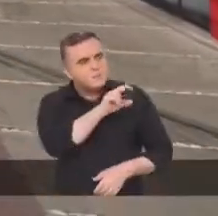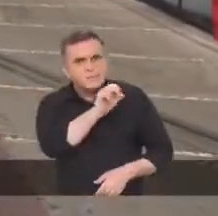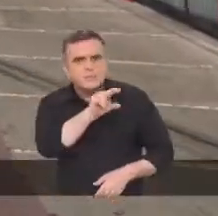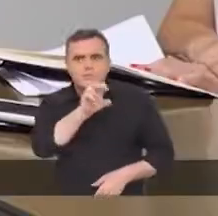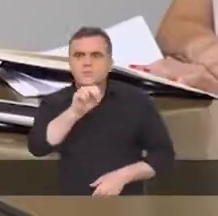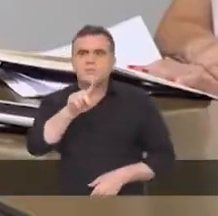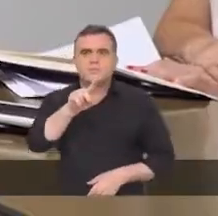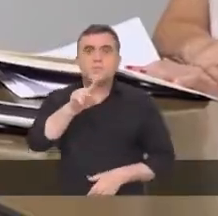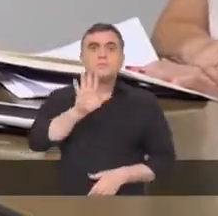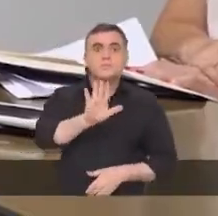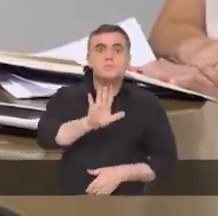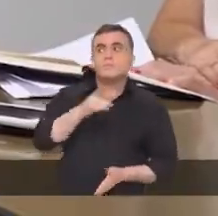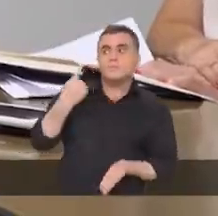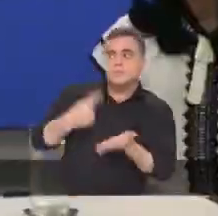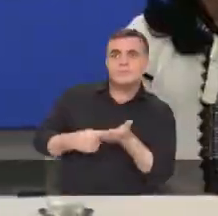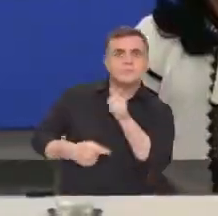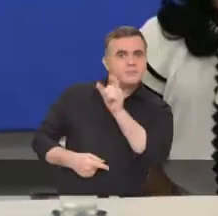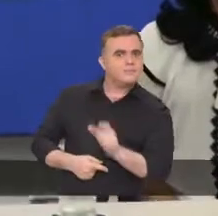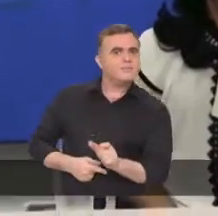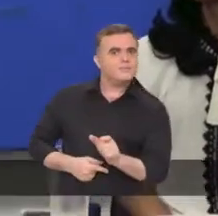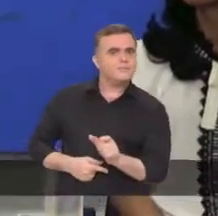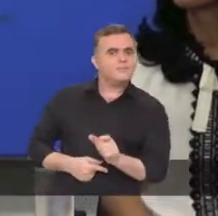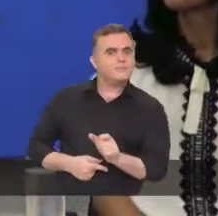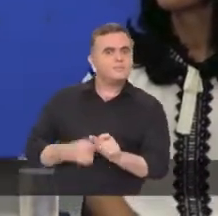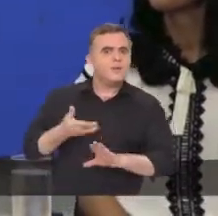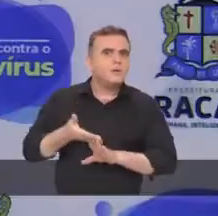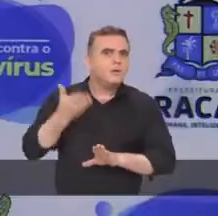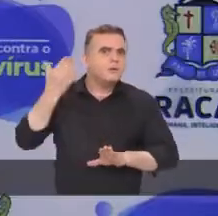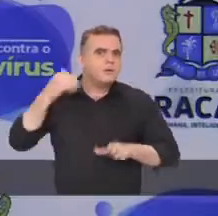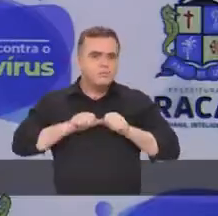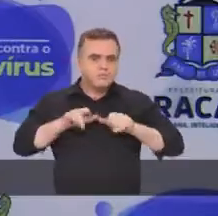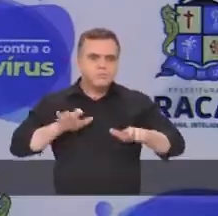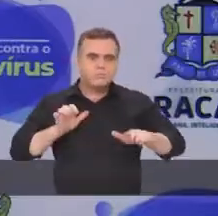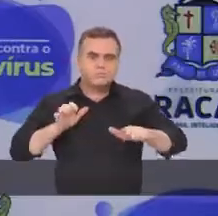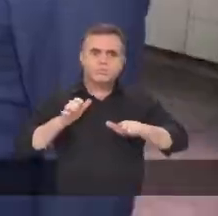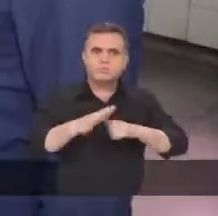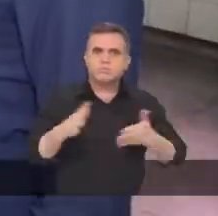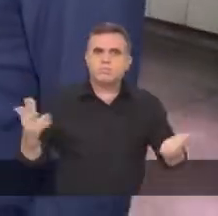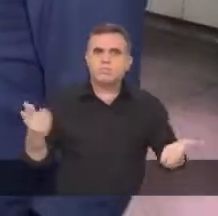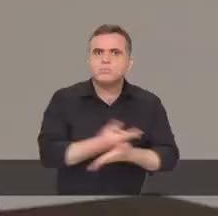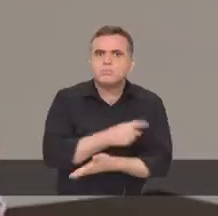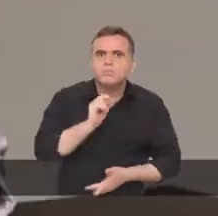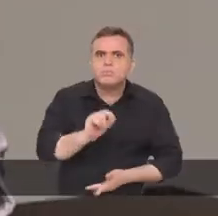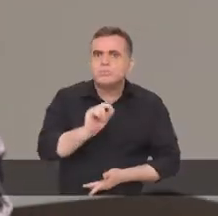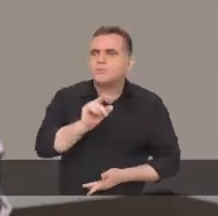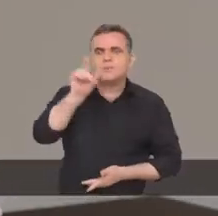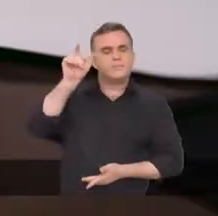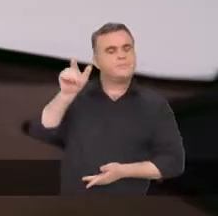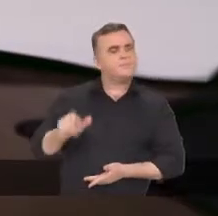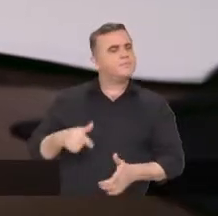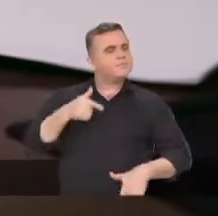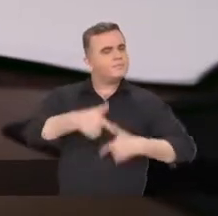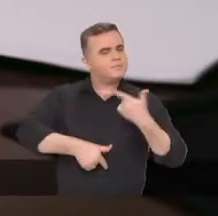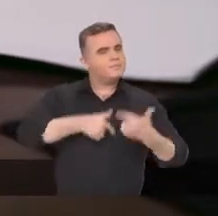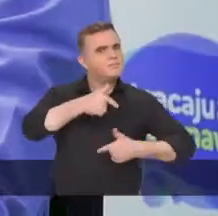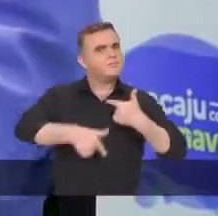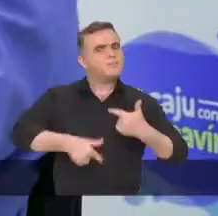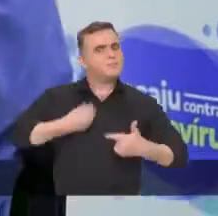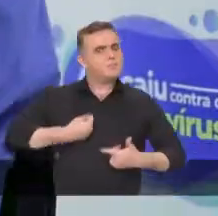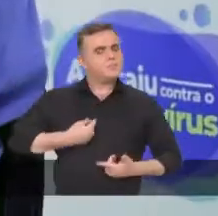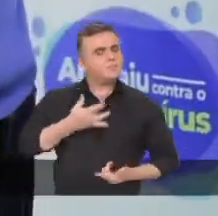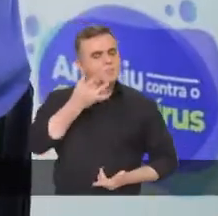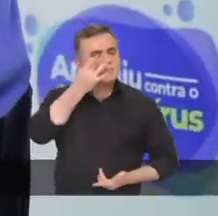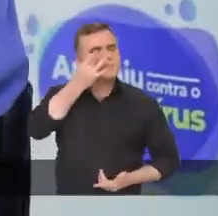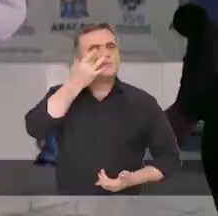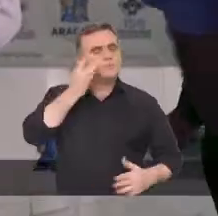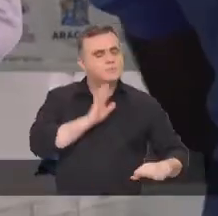a gente viu que podia contar com ele. Quando uma ameaça invisível surgiu, ele esteve cada vez mais